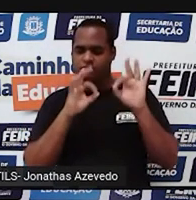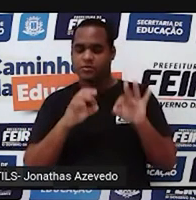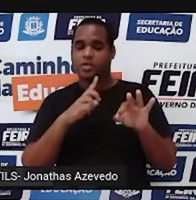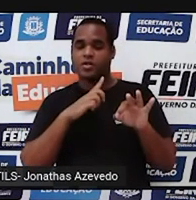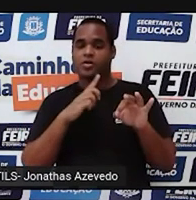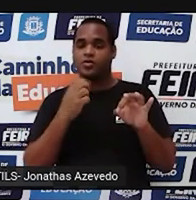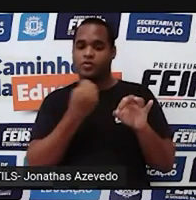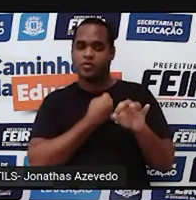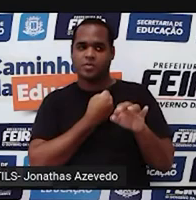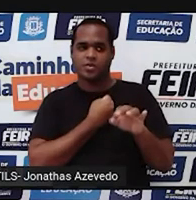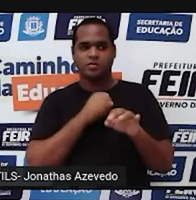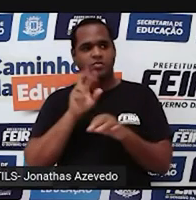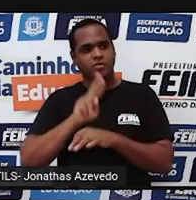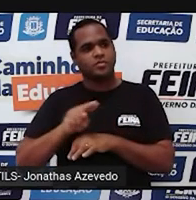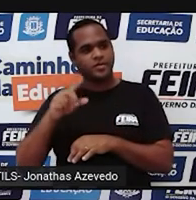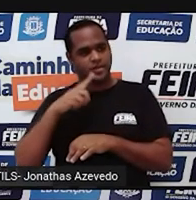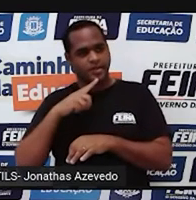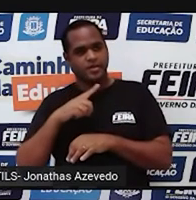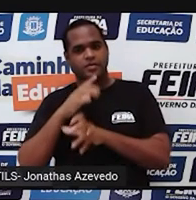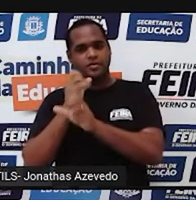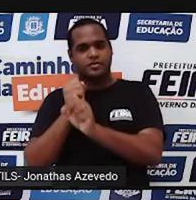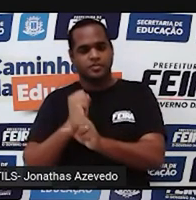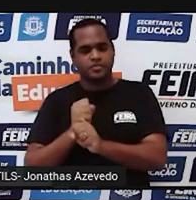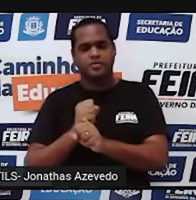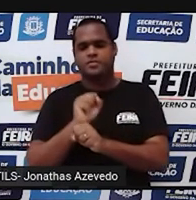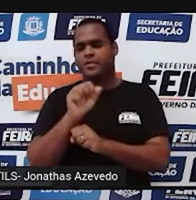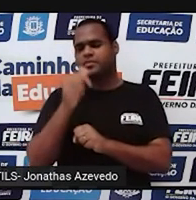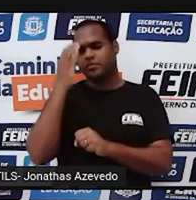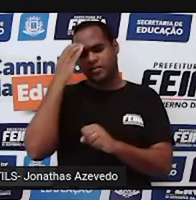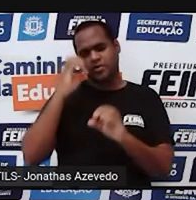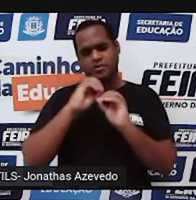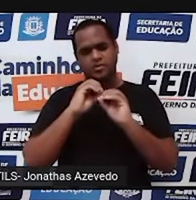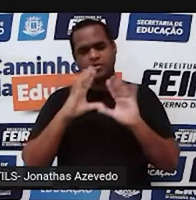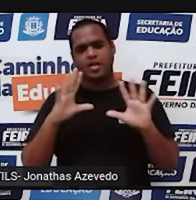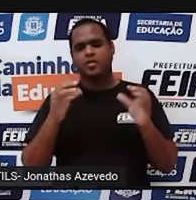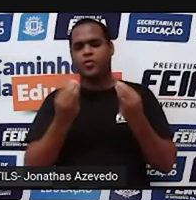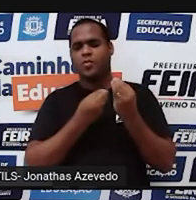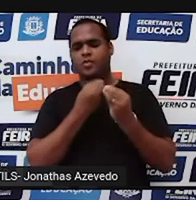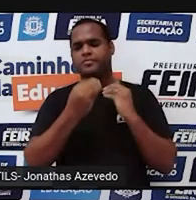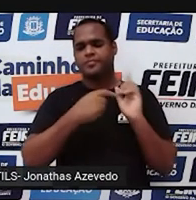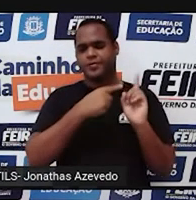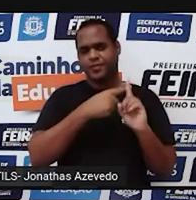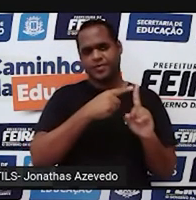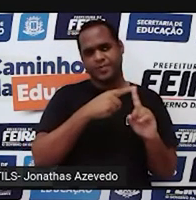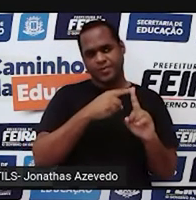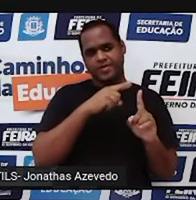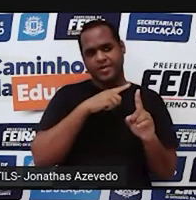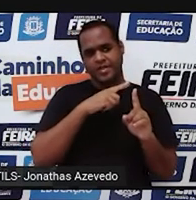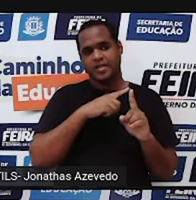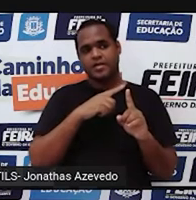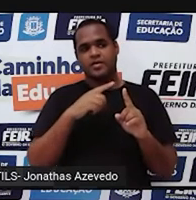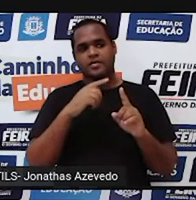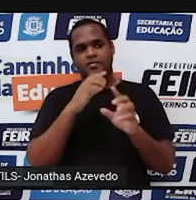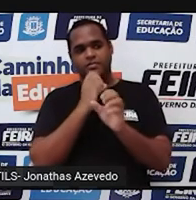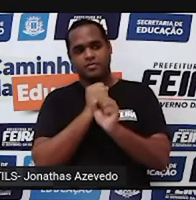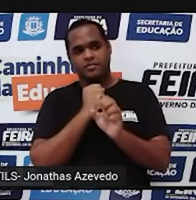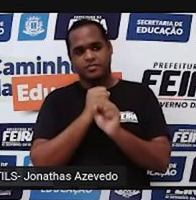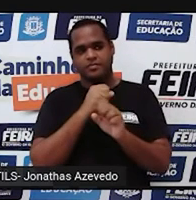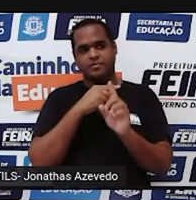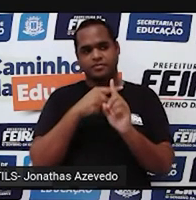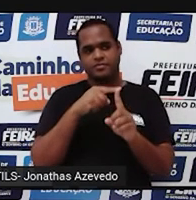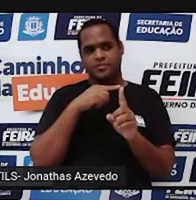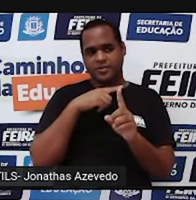número que a gente usa pra contar, mas a gente pode entender como um número positivo. É um número inteiro também.